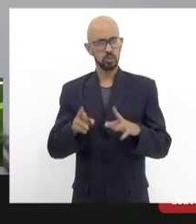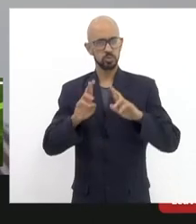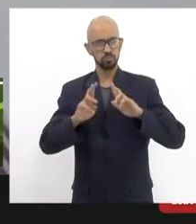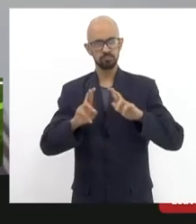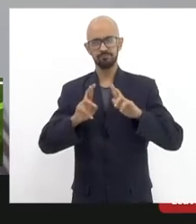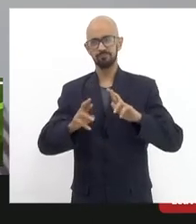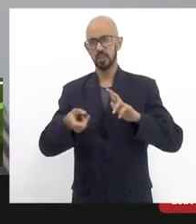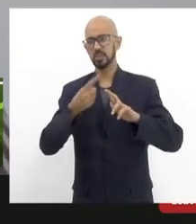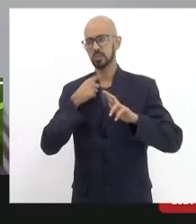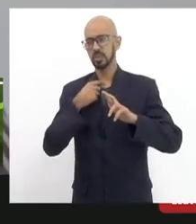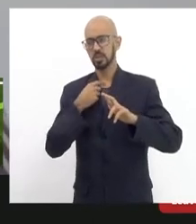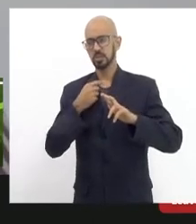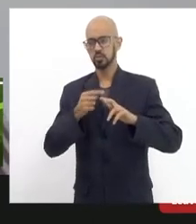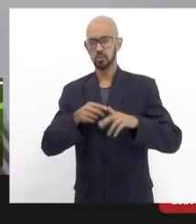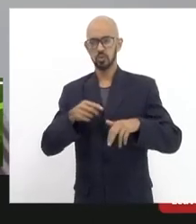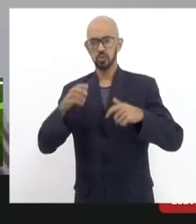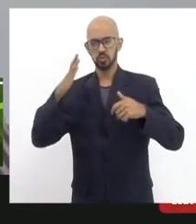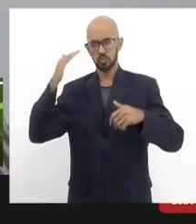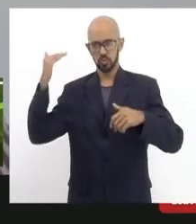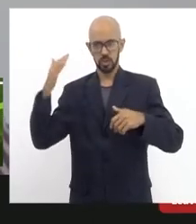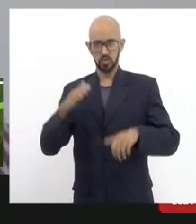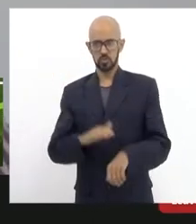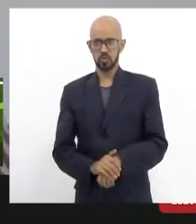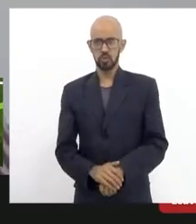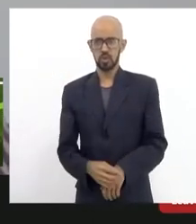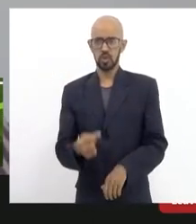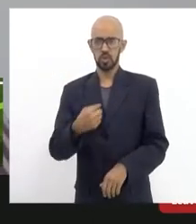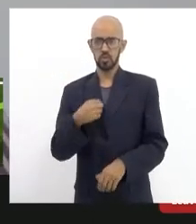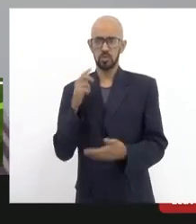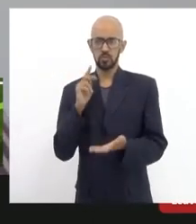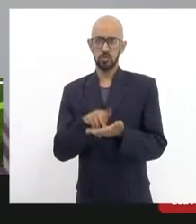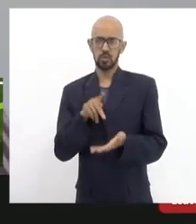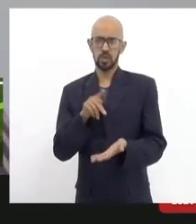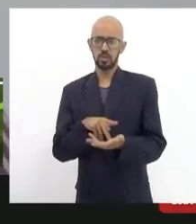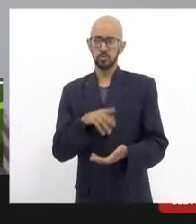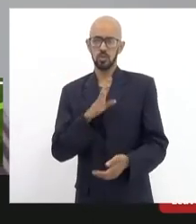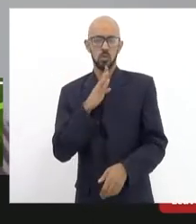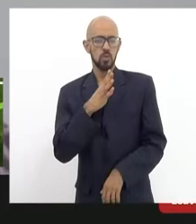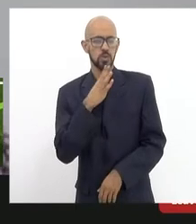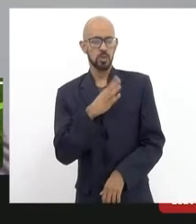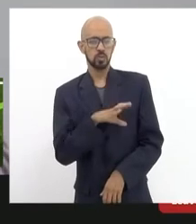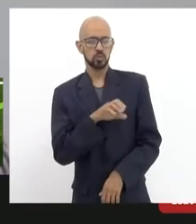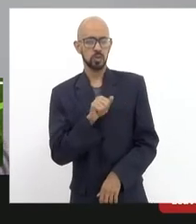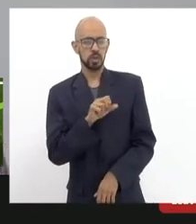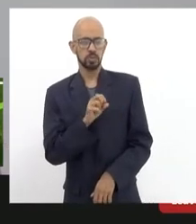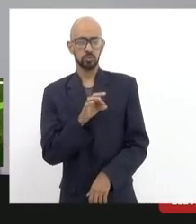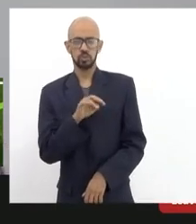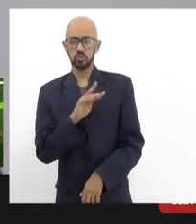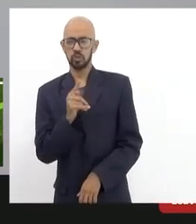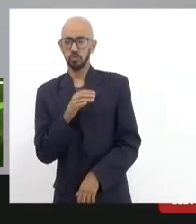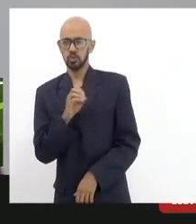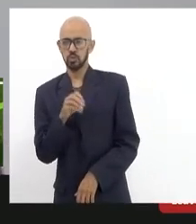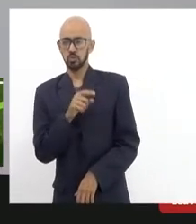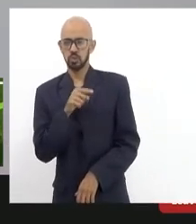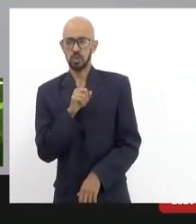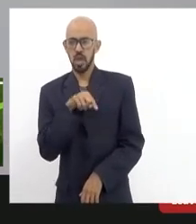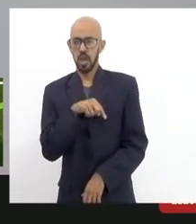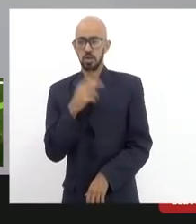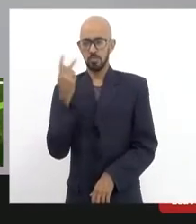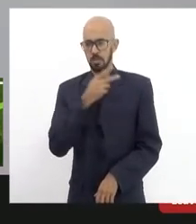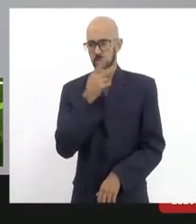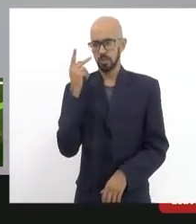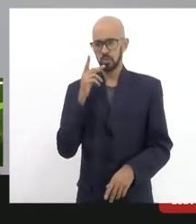já o primeiro depoimento que eu quero dar a mim que de fato eu conheço o Castilho há muito tempo e sempre sempre reconhecendo o Castilho é uma figura de